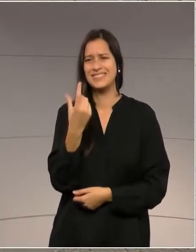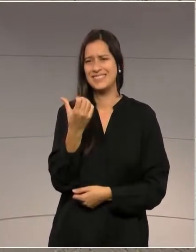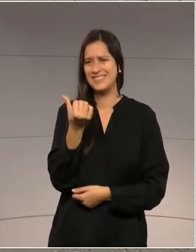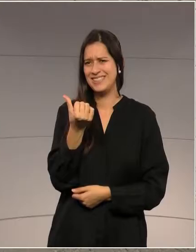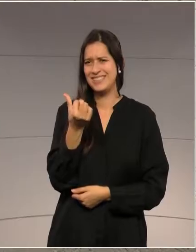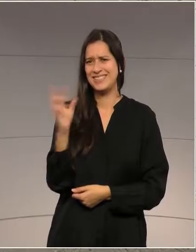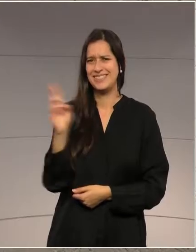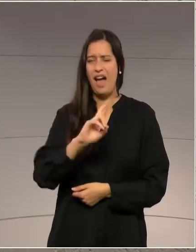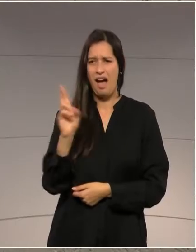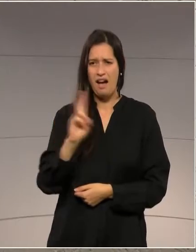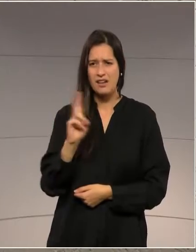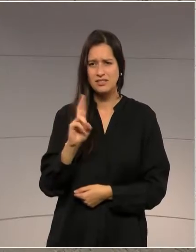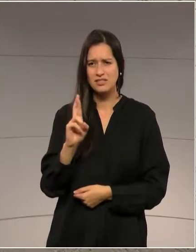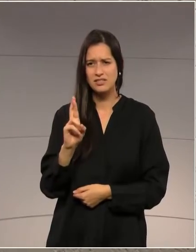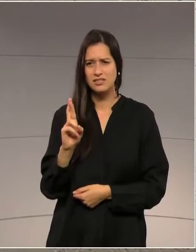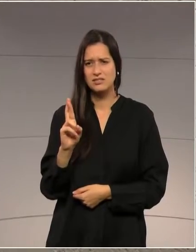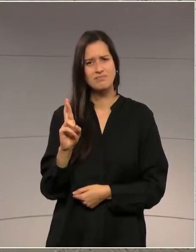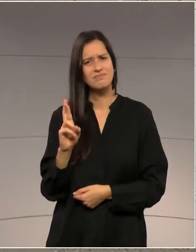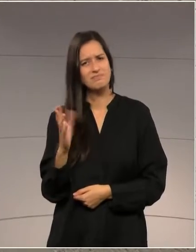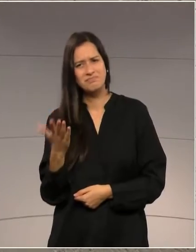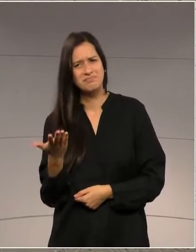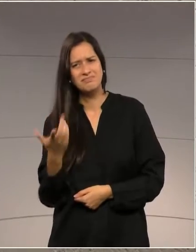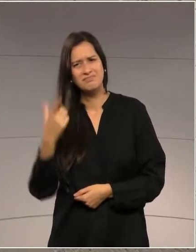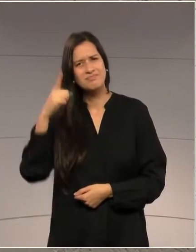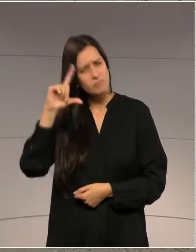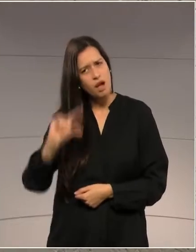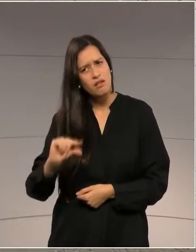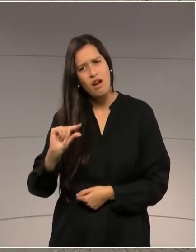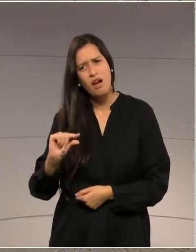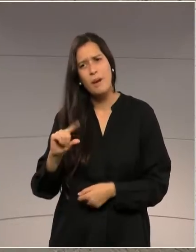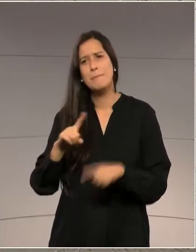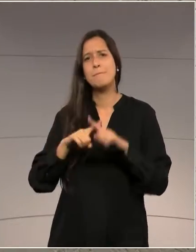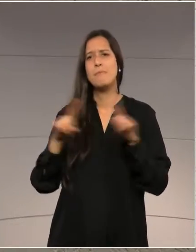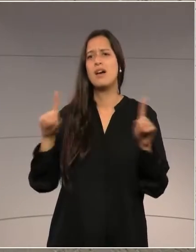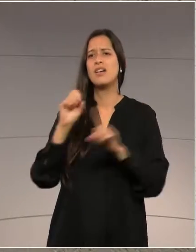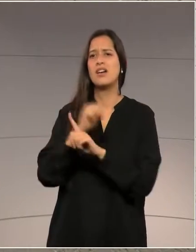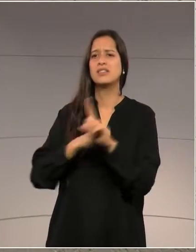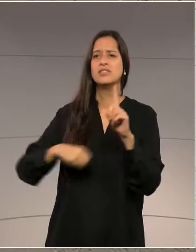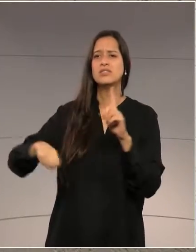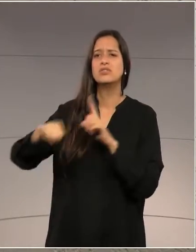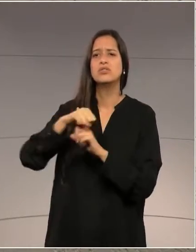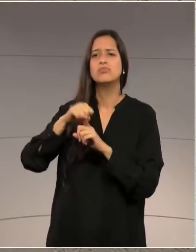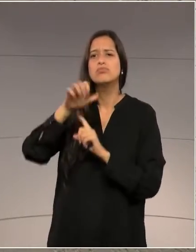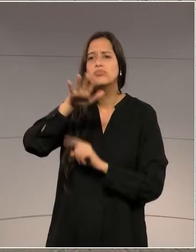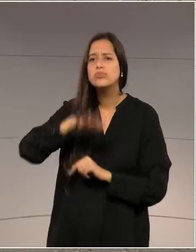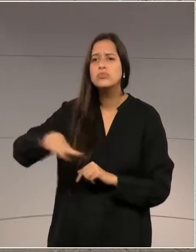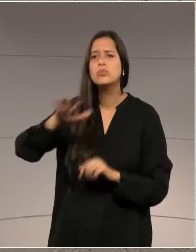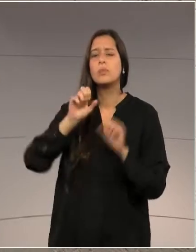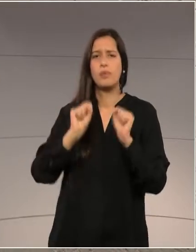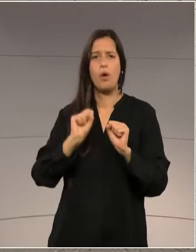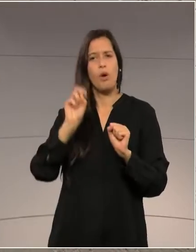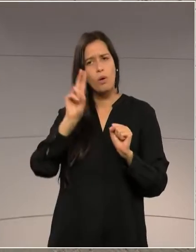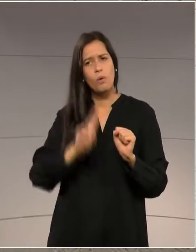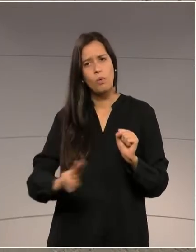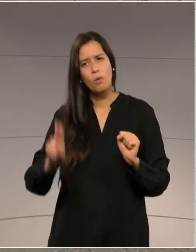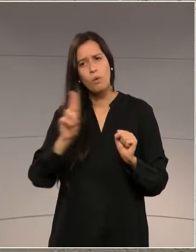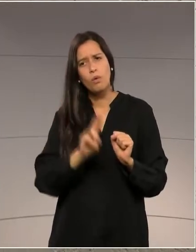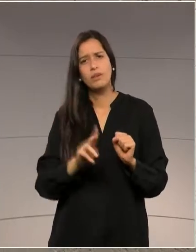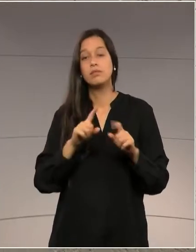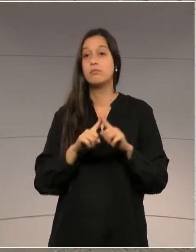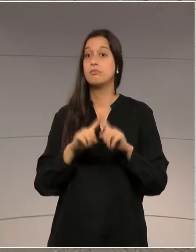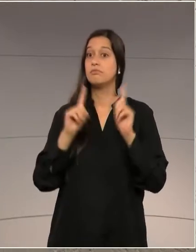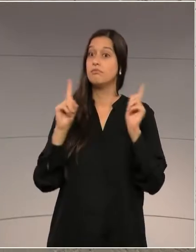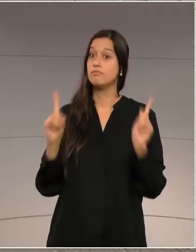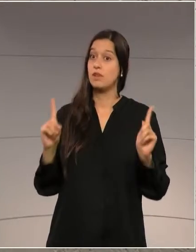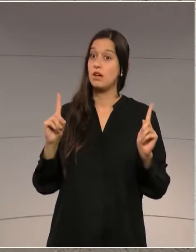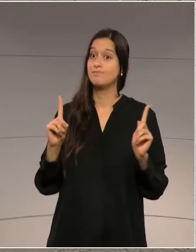da amplitude do seguro social, que é o DPVAT, e cuja argumentação, ou é de cunho pessoal que eu volto a dizer, não